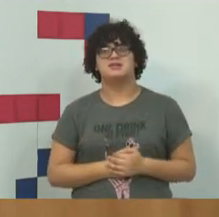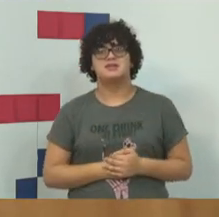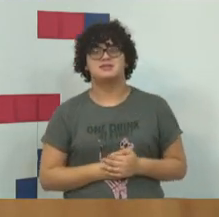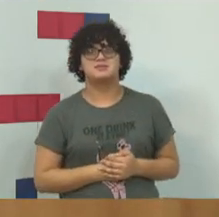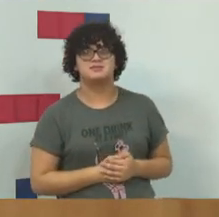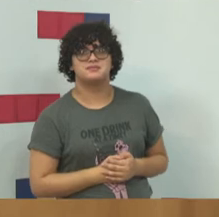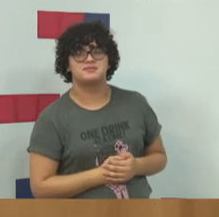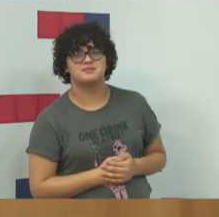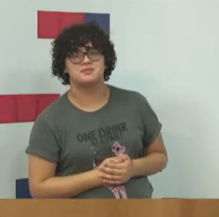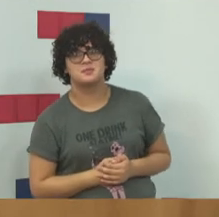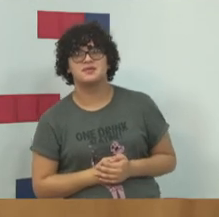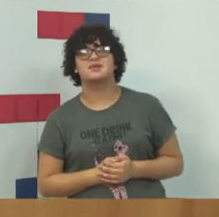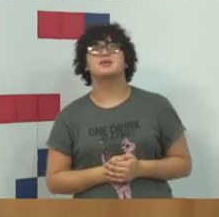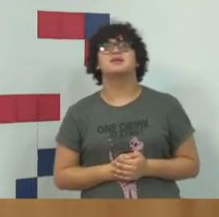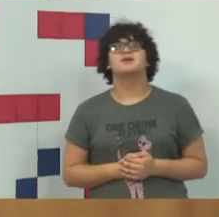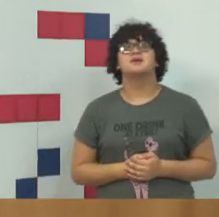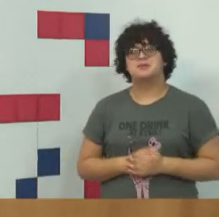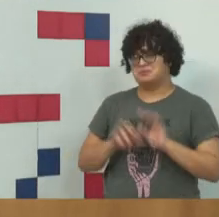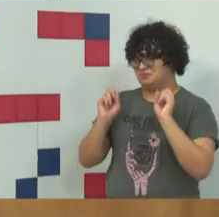Tênis.